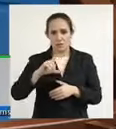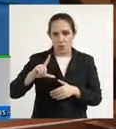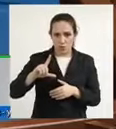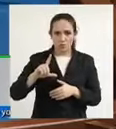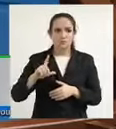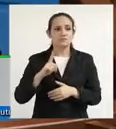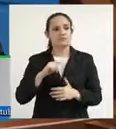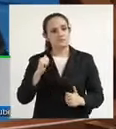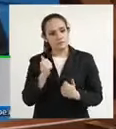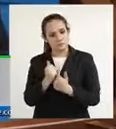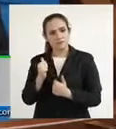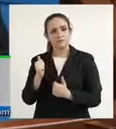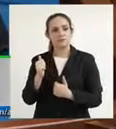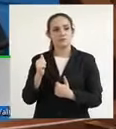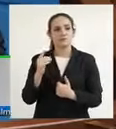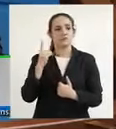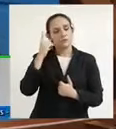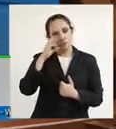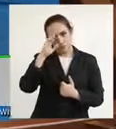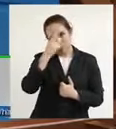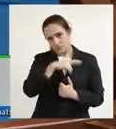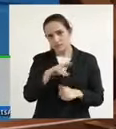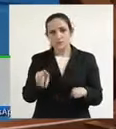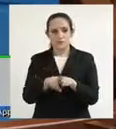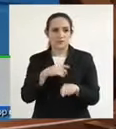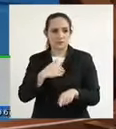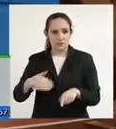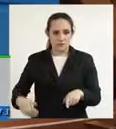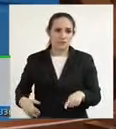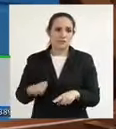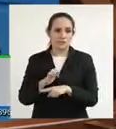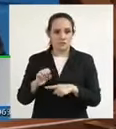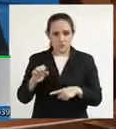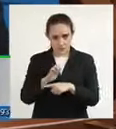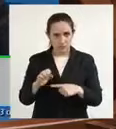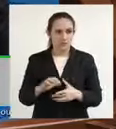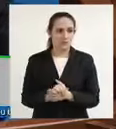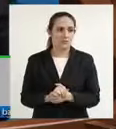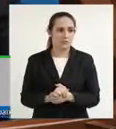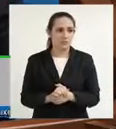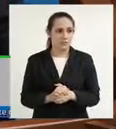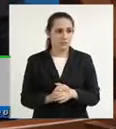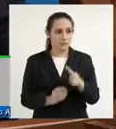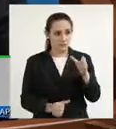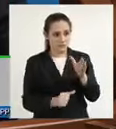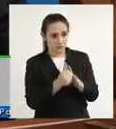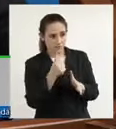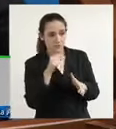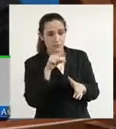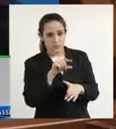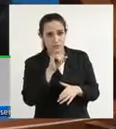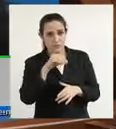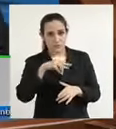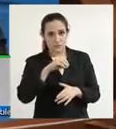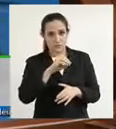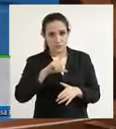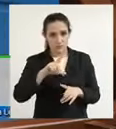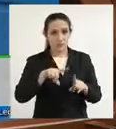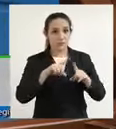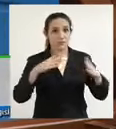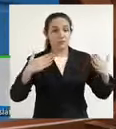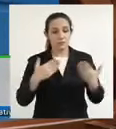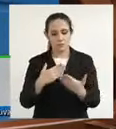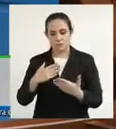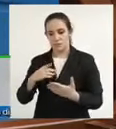com apoio do deputado Rinaldo, governo do Estado, com o emendo do deputado, no IMOL. Porém, agora, a delegacia